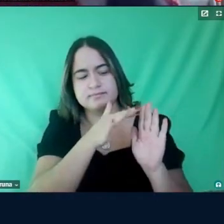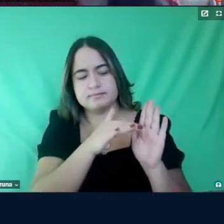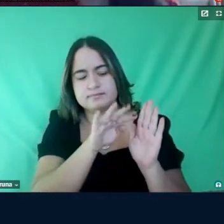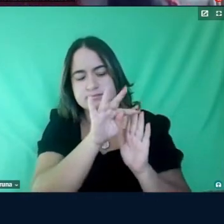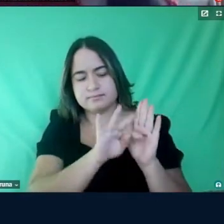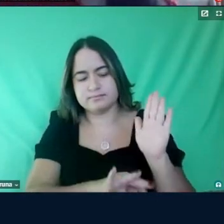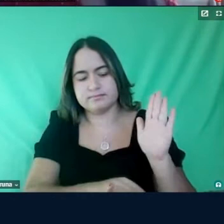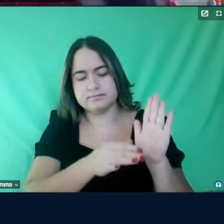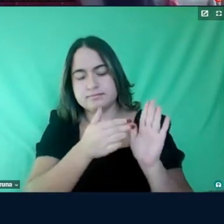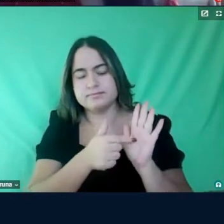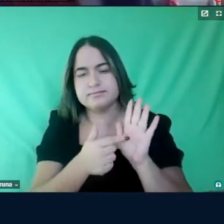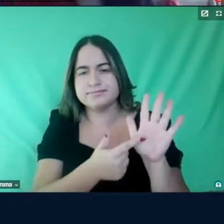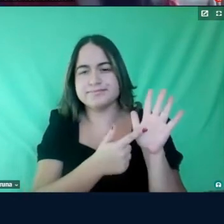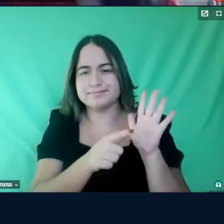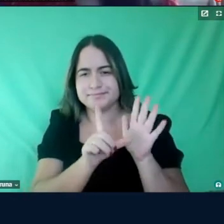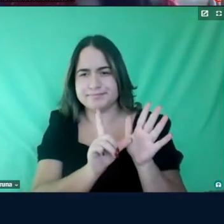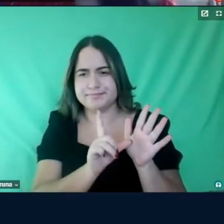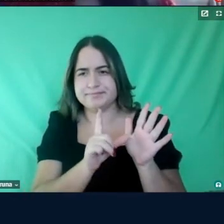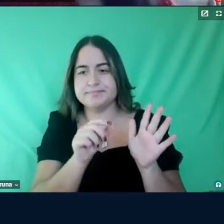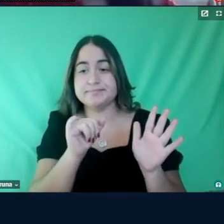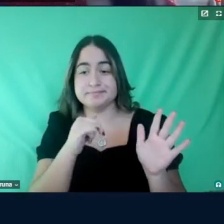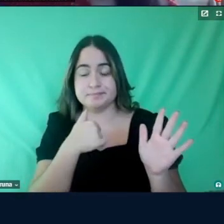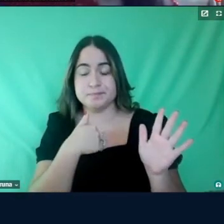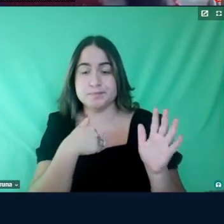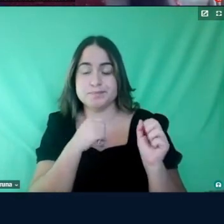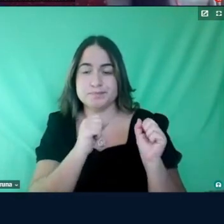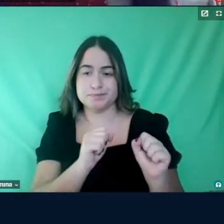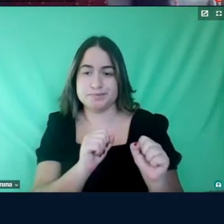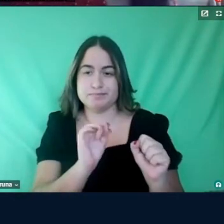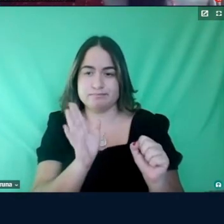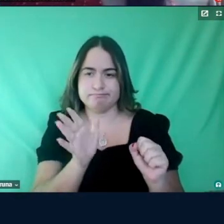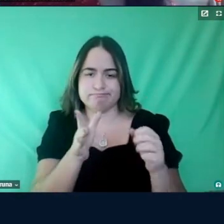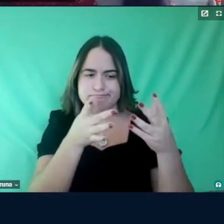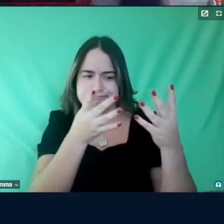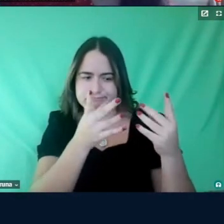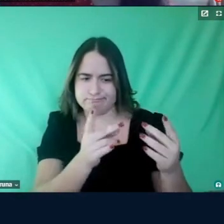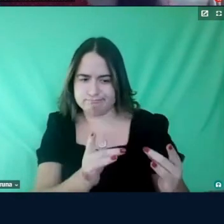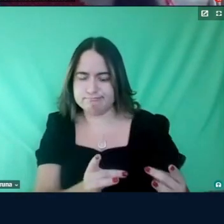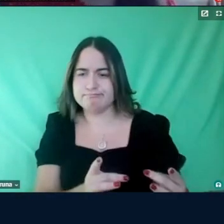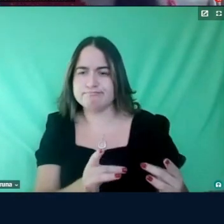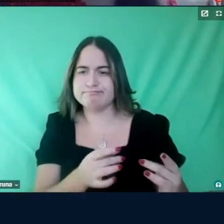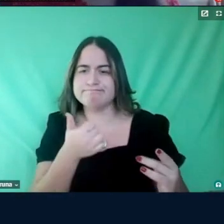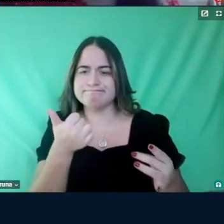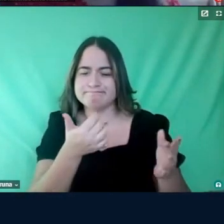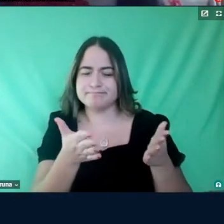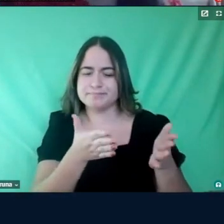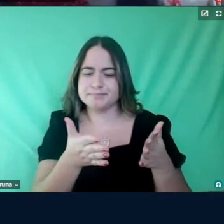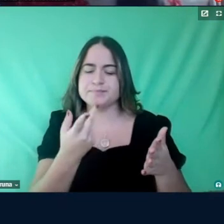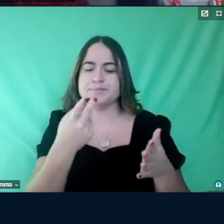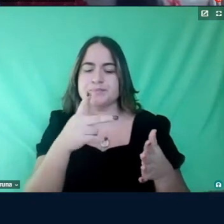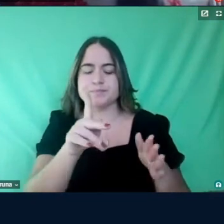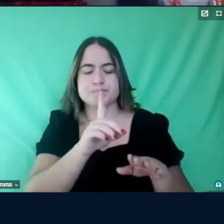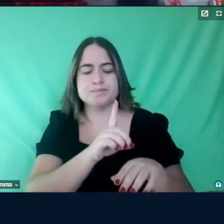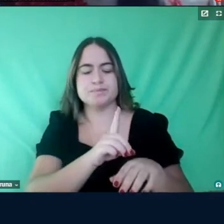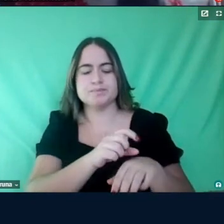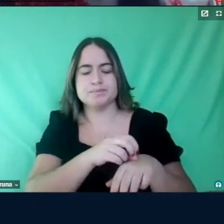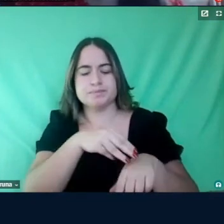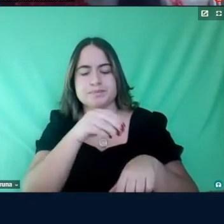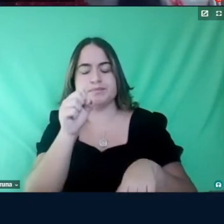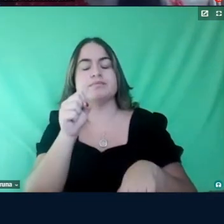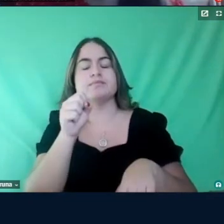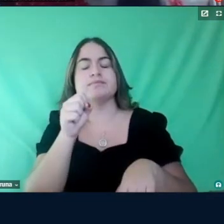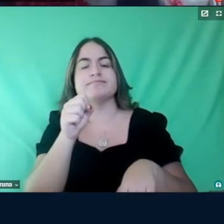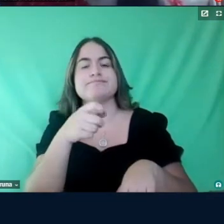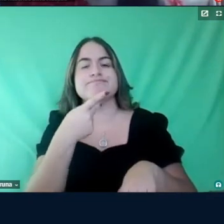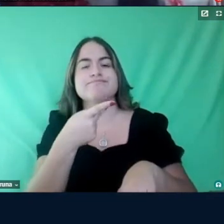também e se eu pudesse já descrever em primeiro momento a tua dissertação, eu diria